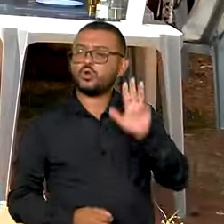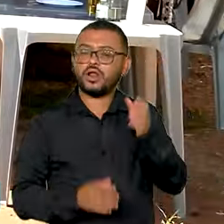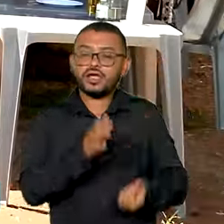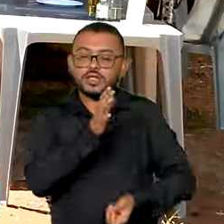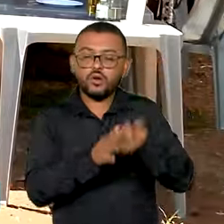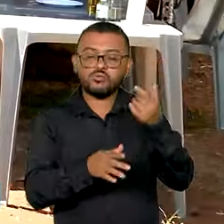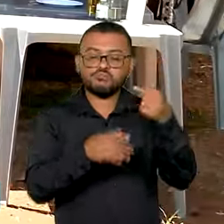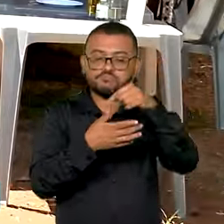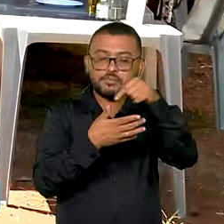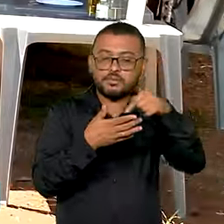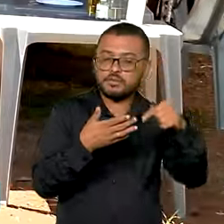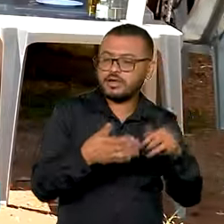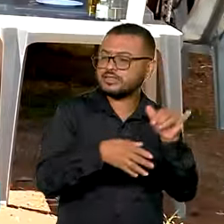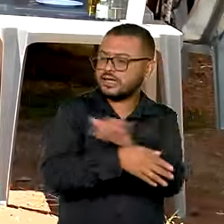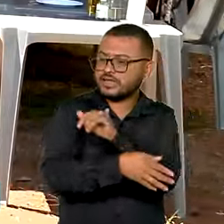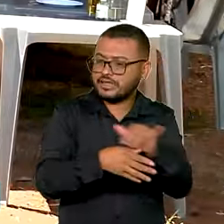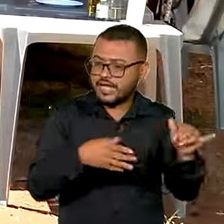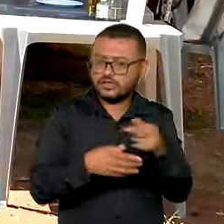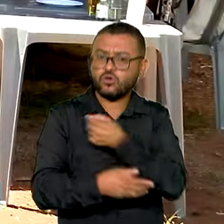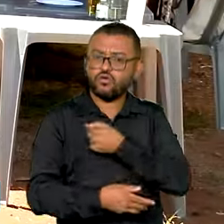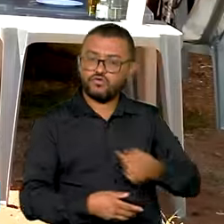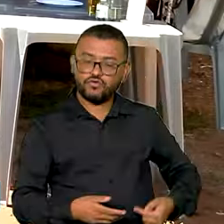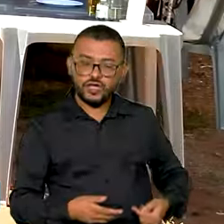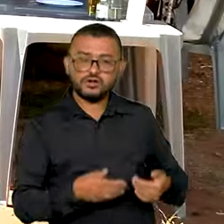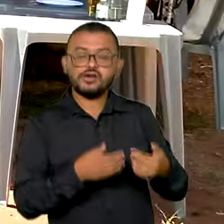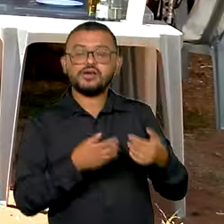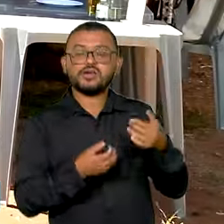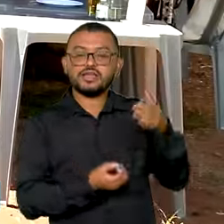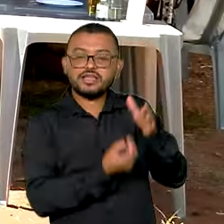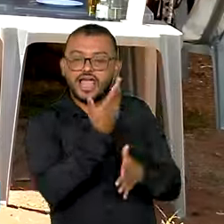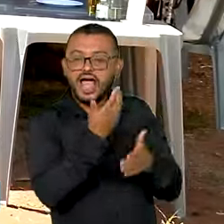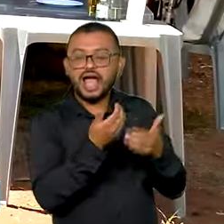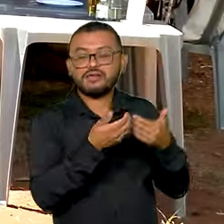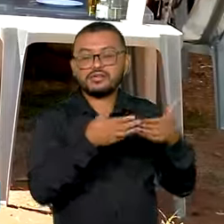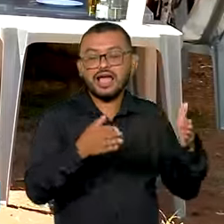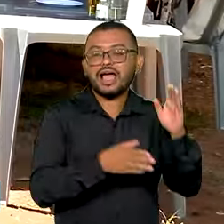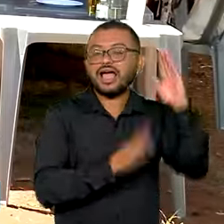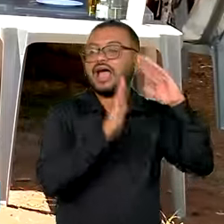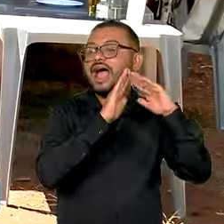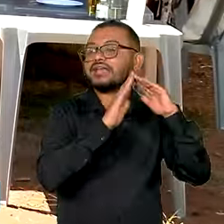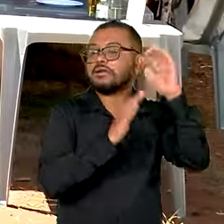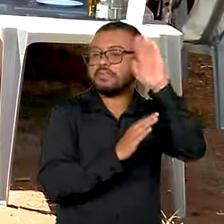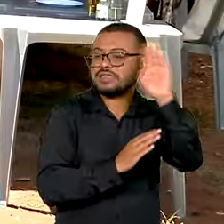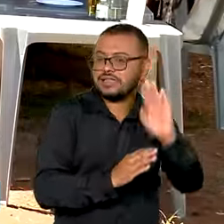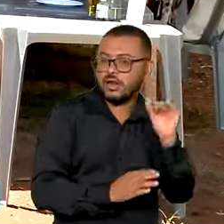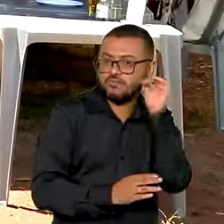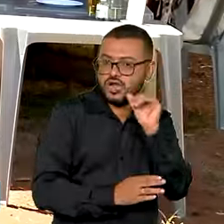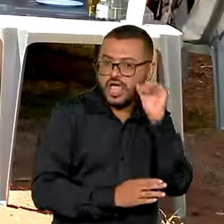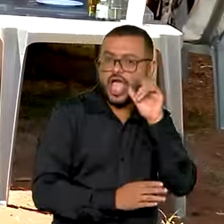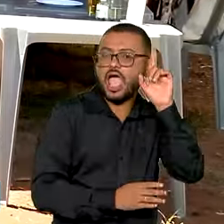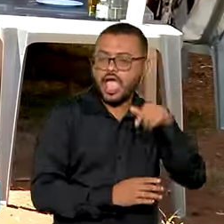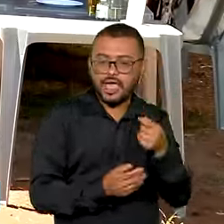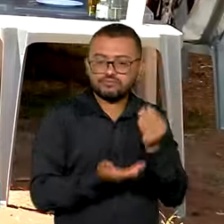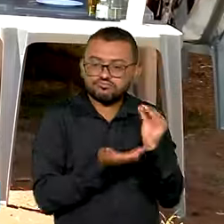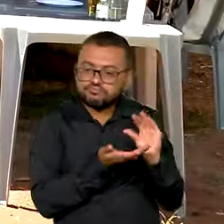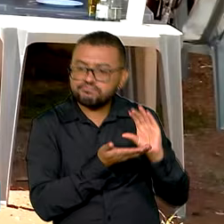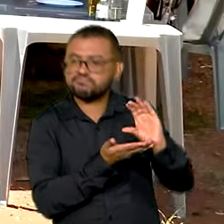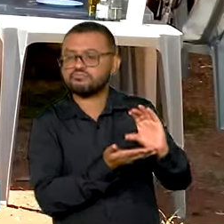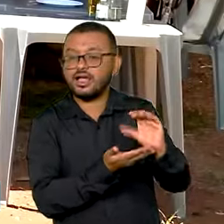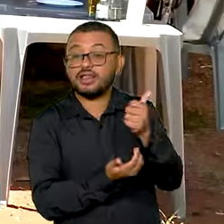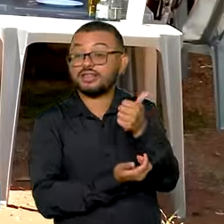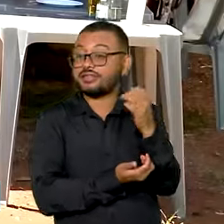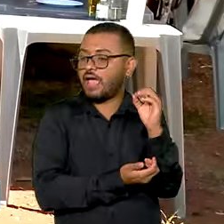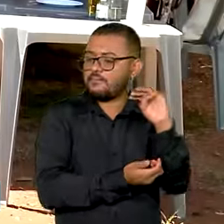o pacote, que passa pela inauguração de mais unidades da Casa da Mulher Brasileira, por investimentos de